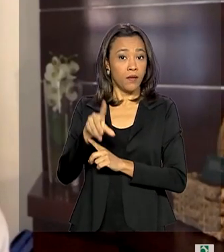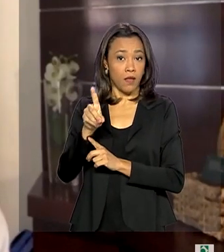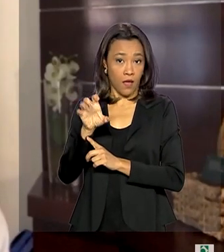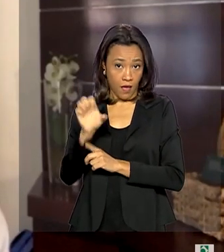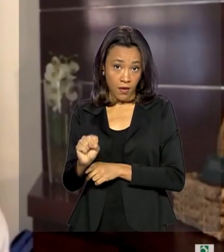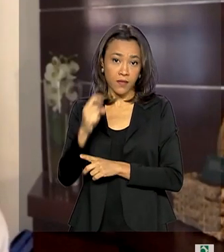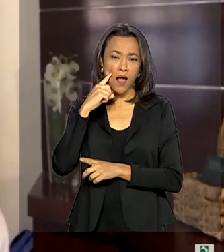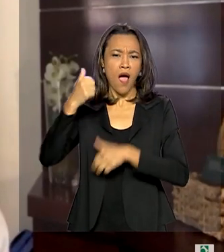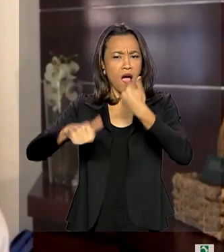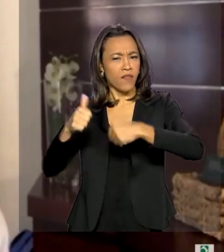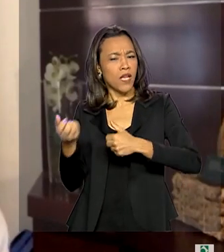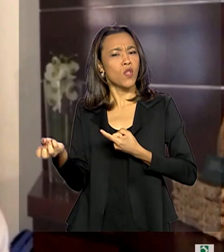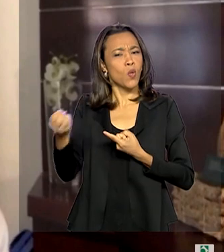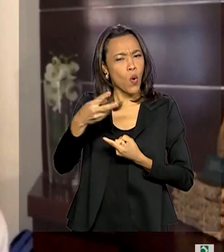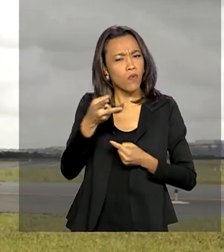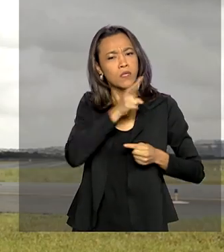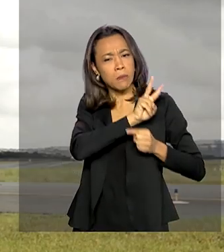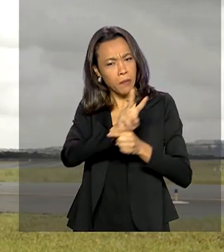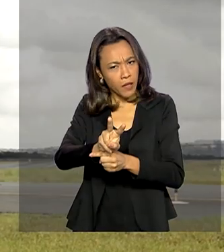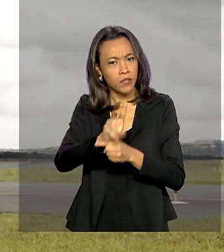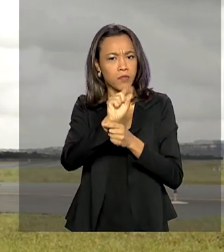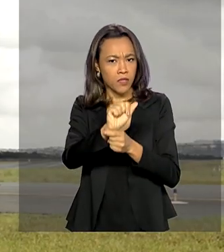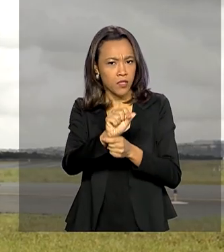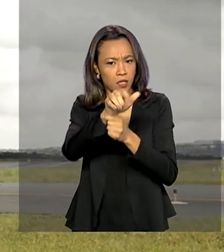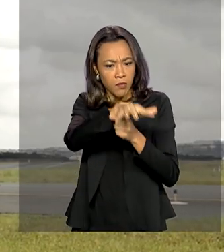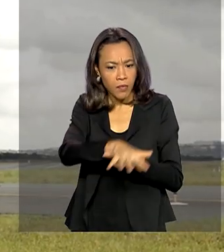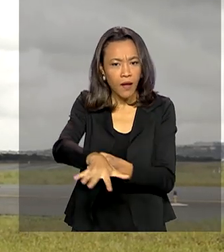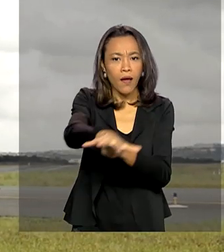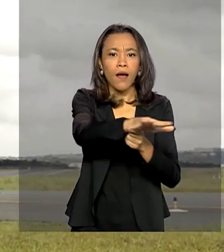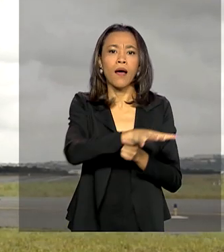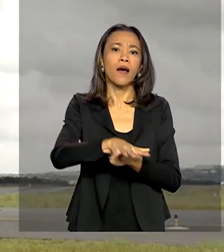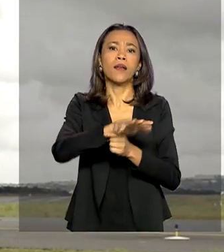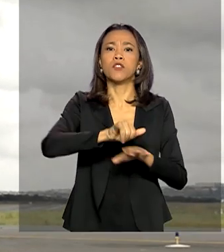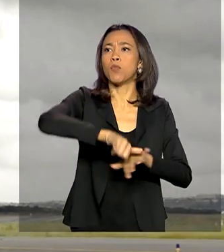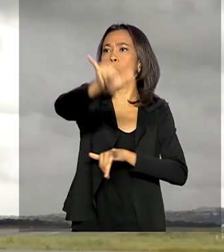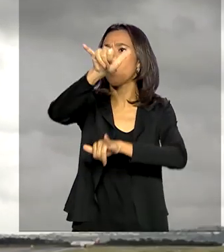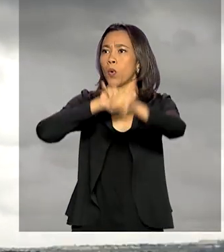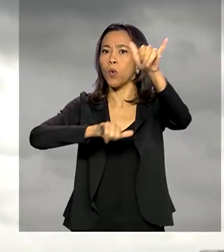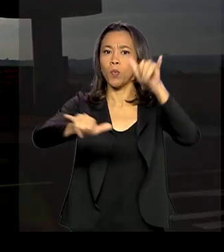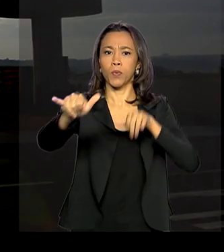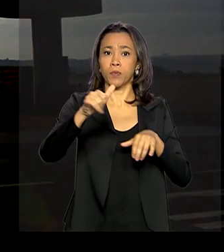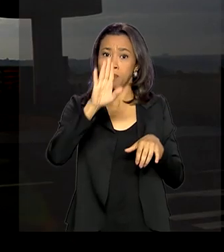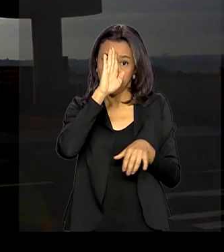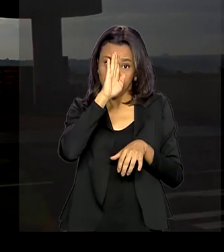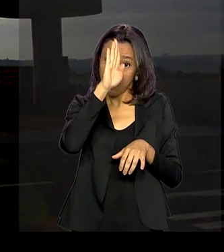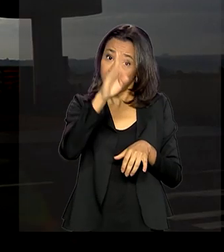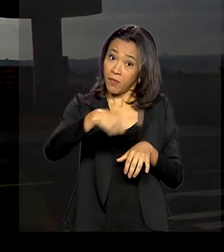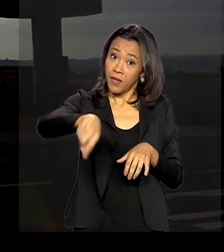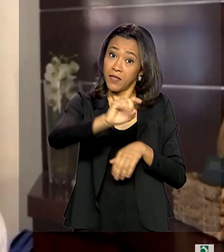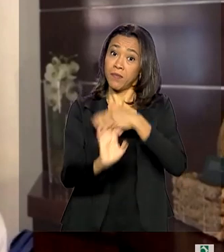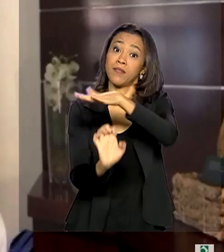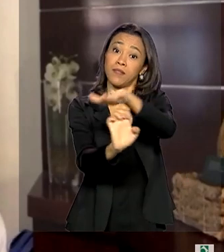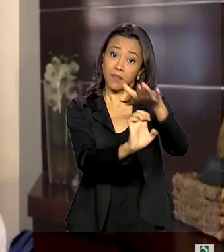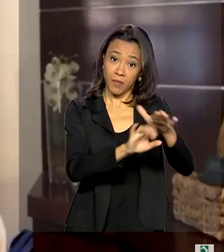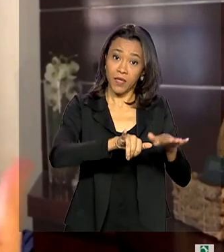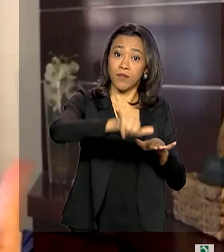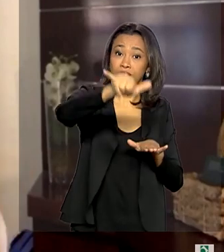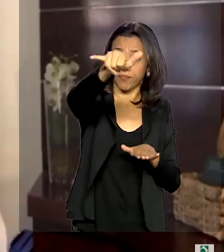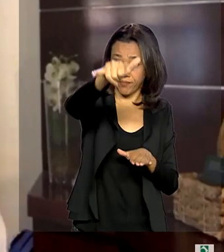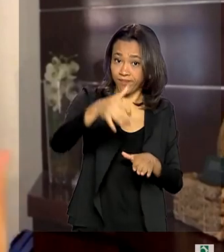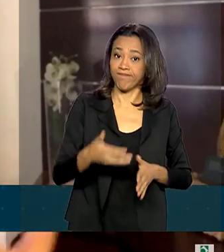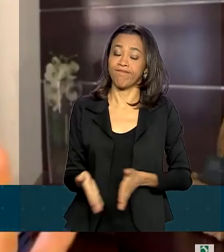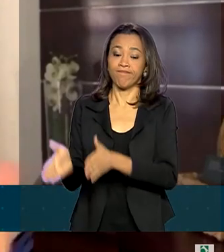criação de novas linhas de financiamento para o setor de transporte, principalmente para as companhias aéreas. O banco vem